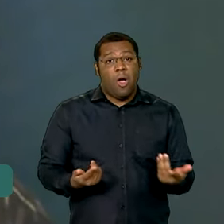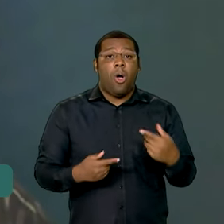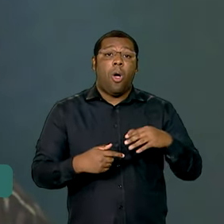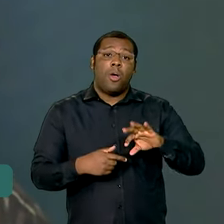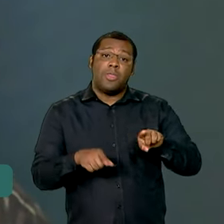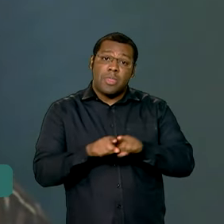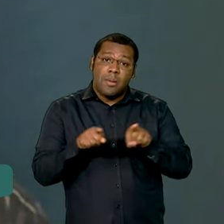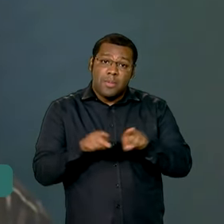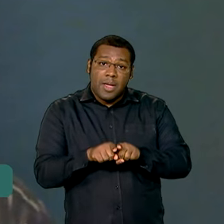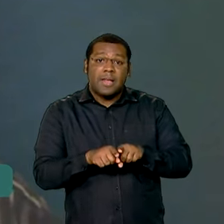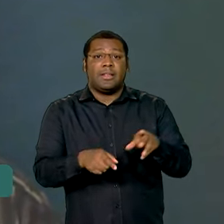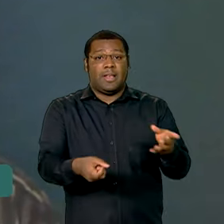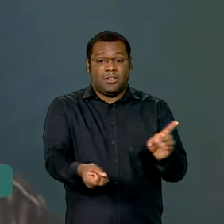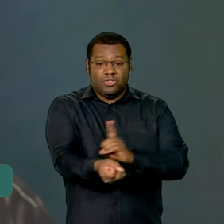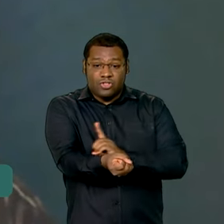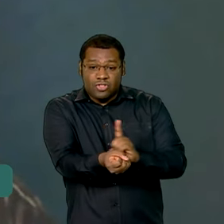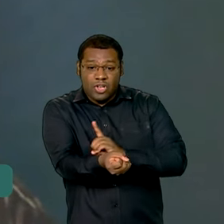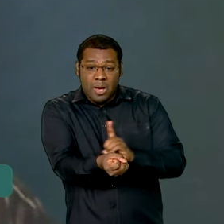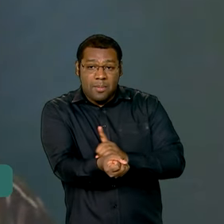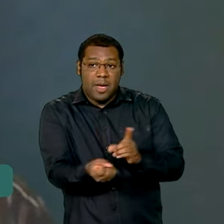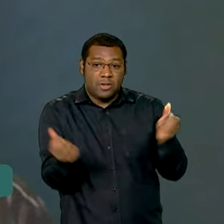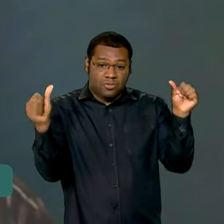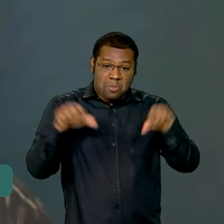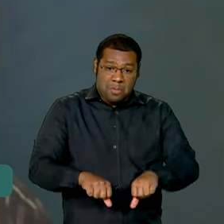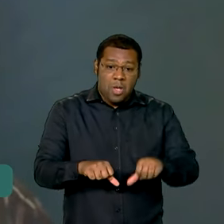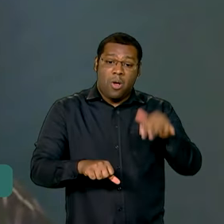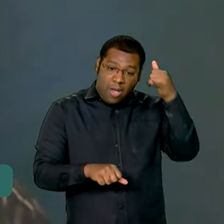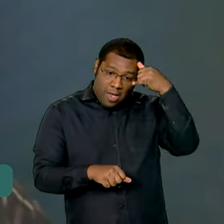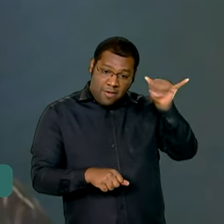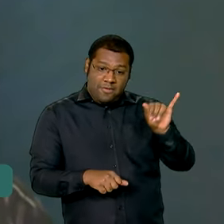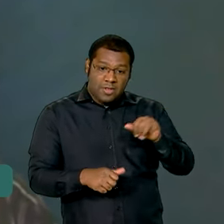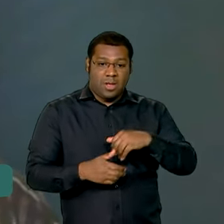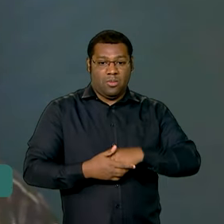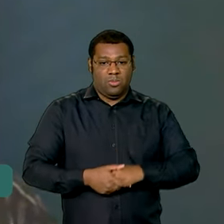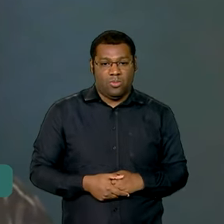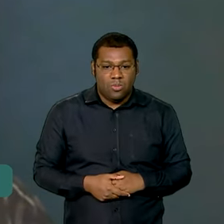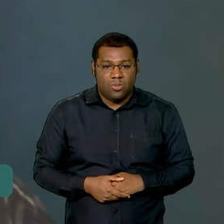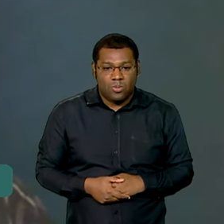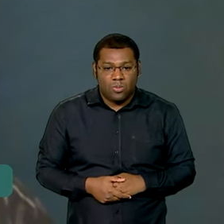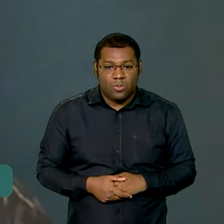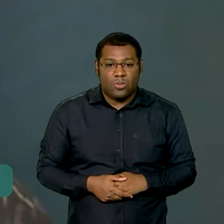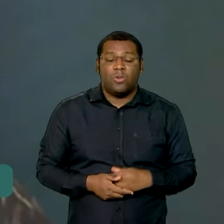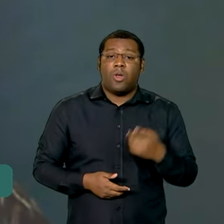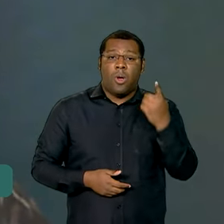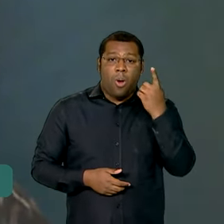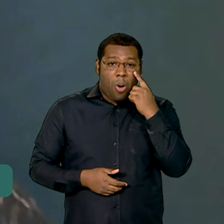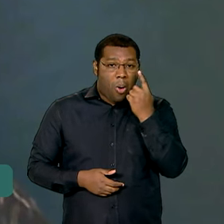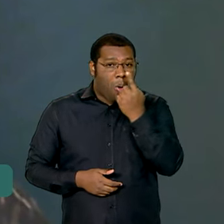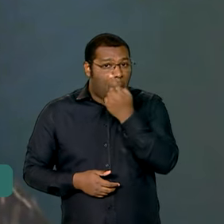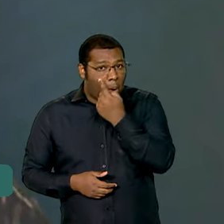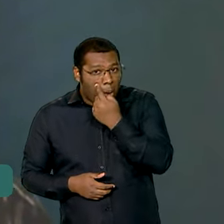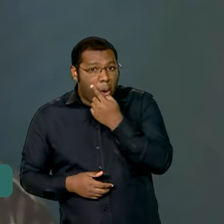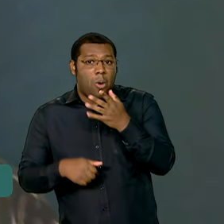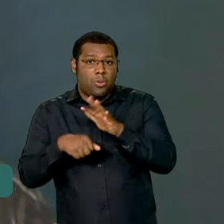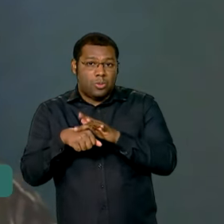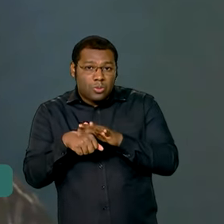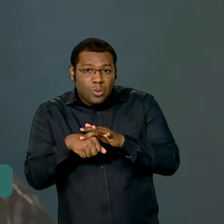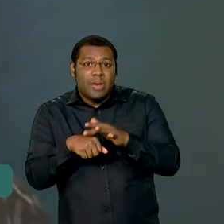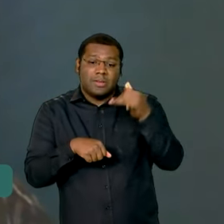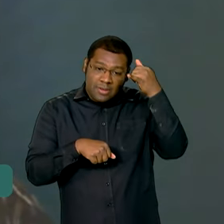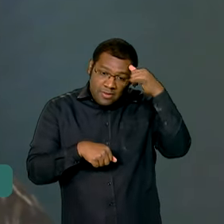quando o diabetes fica descompensado. Complicações nos olhos, complicações nos rins,